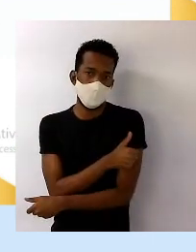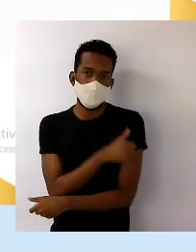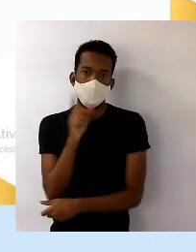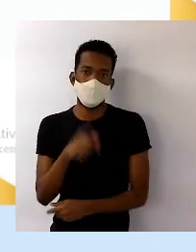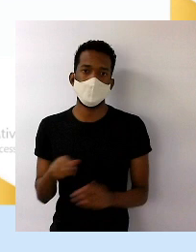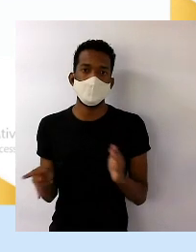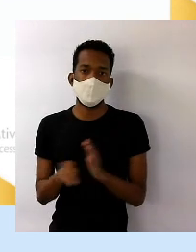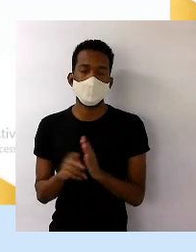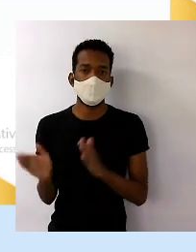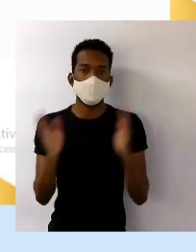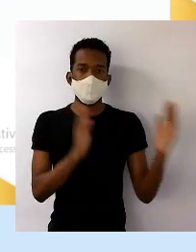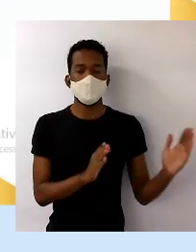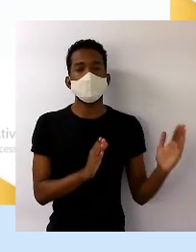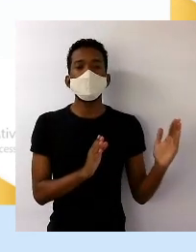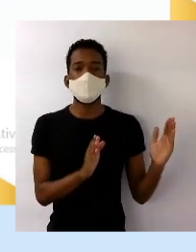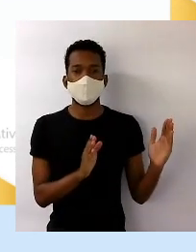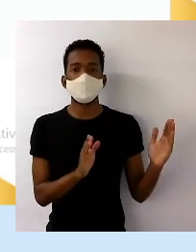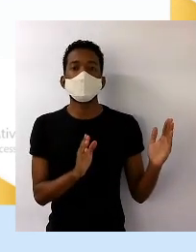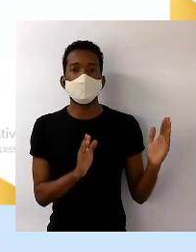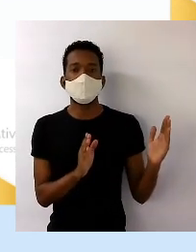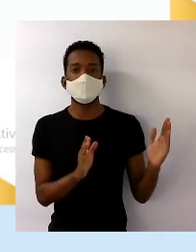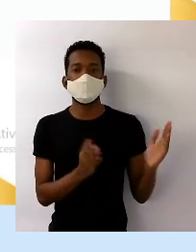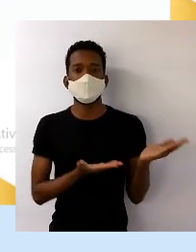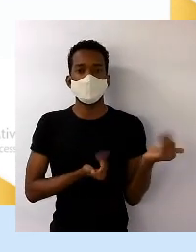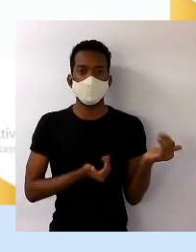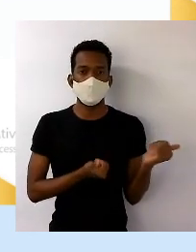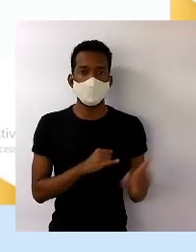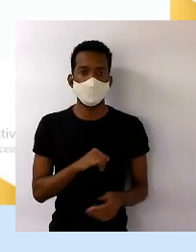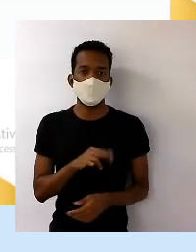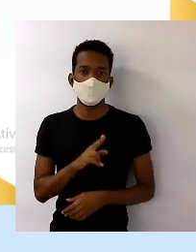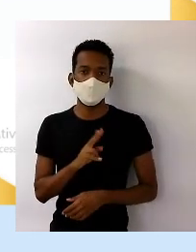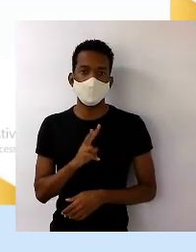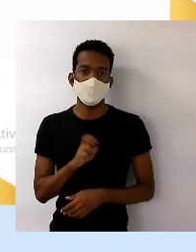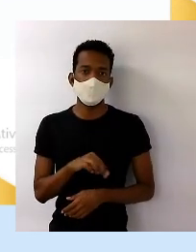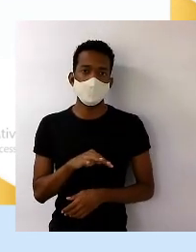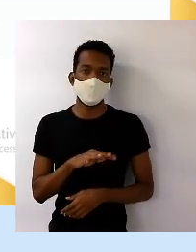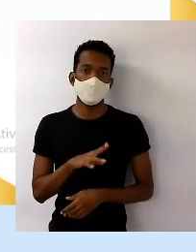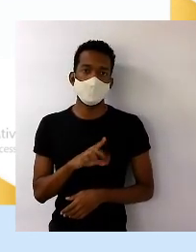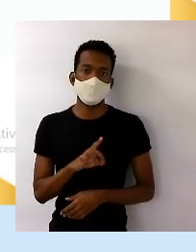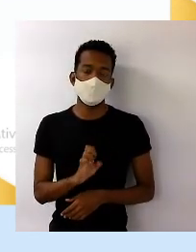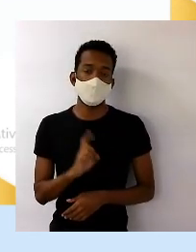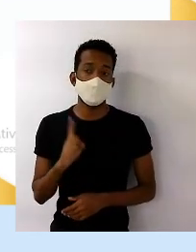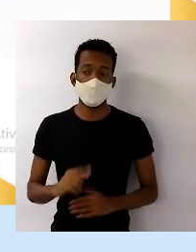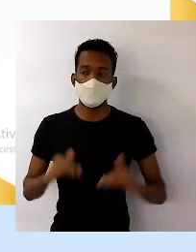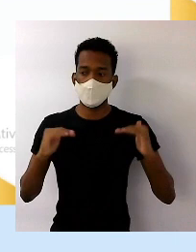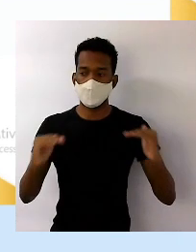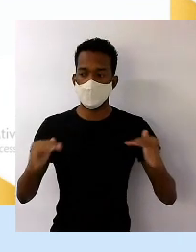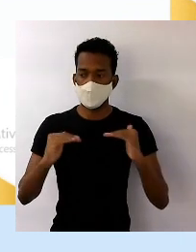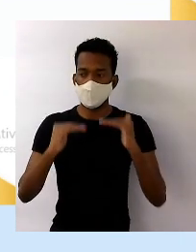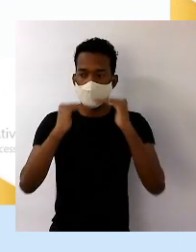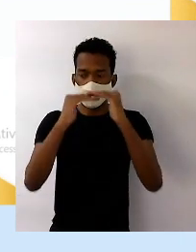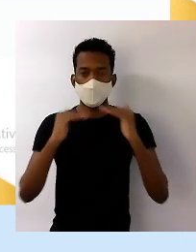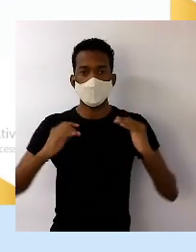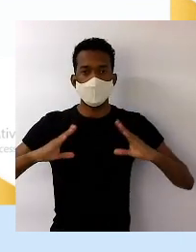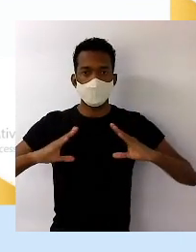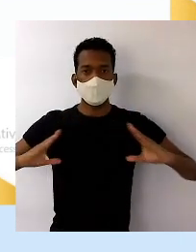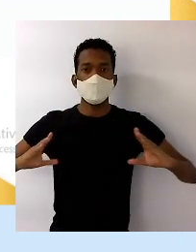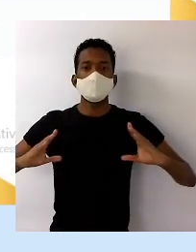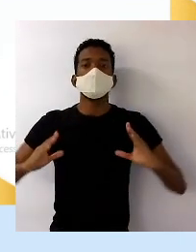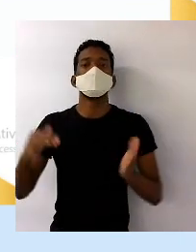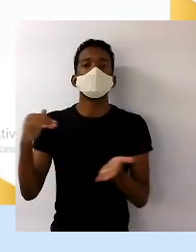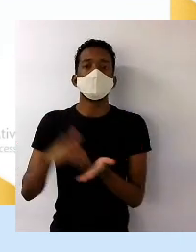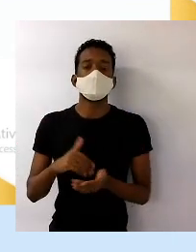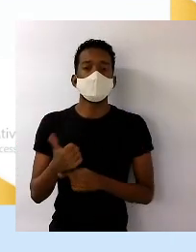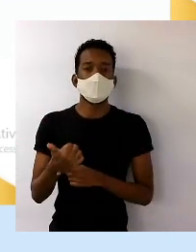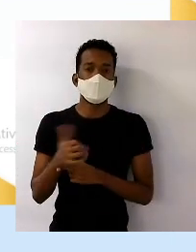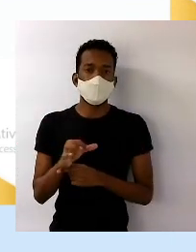fase da jovens, né? Que é essa parte da pirâmide que vai até os 19 anos. E quando a gente